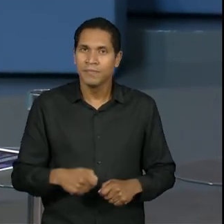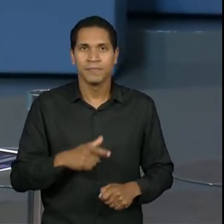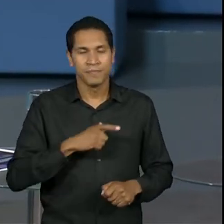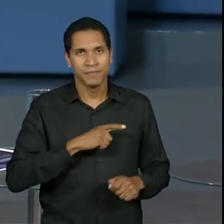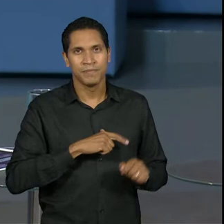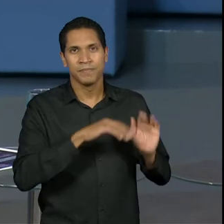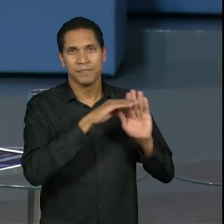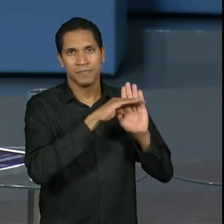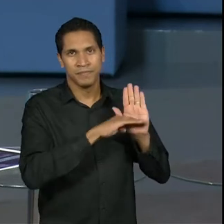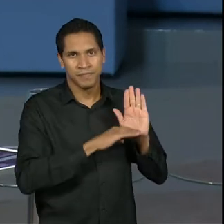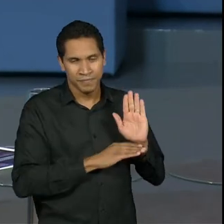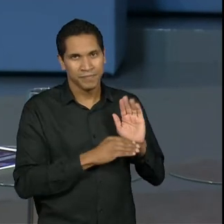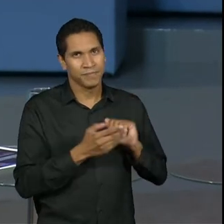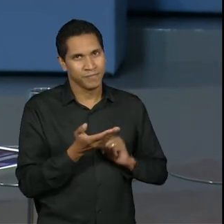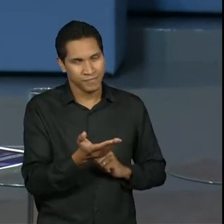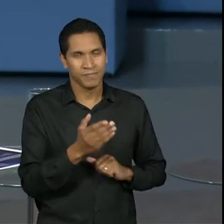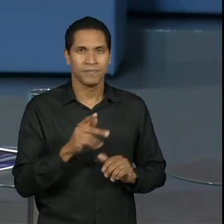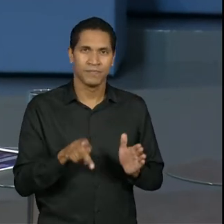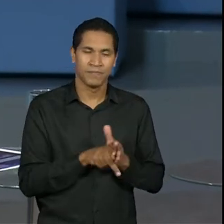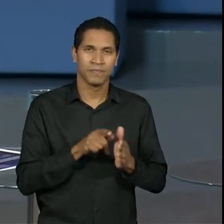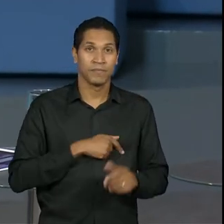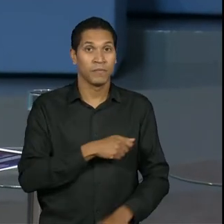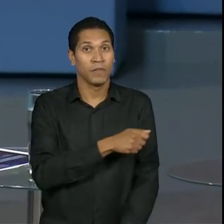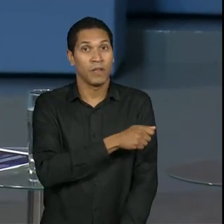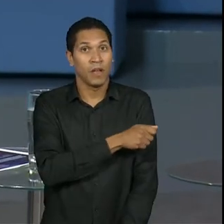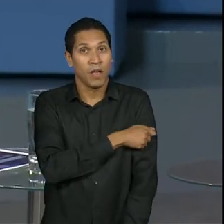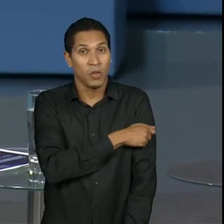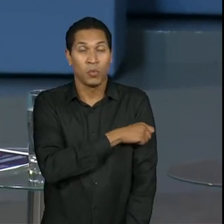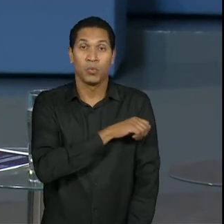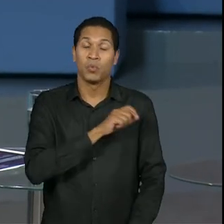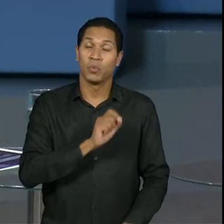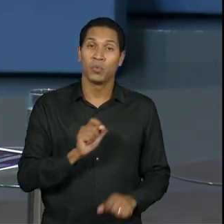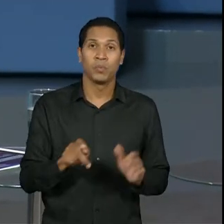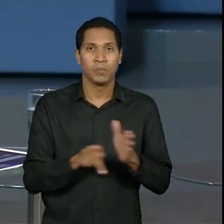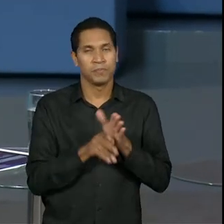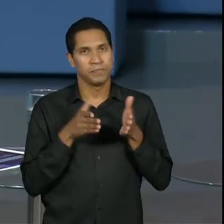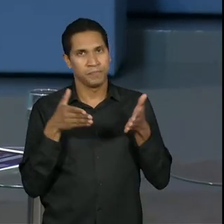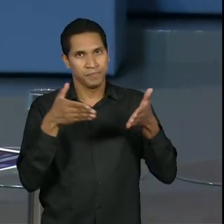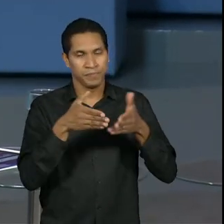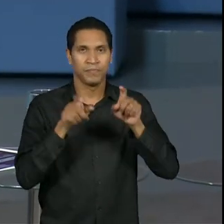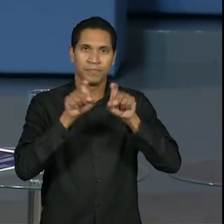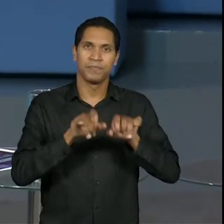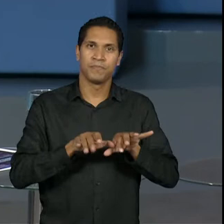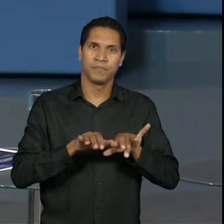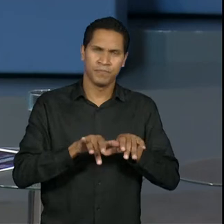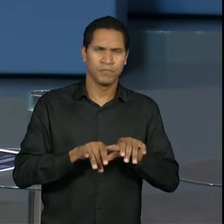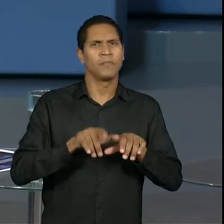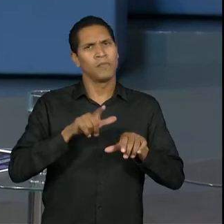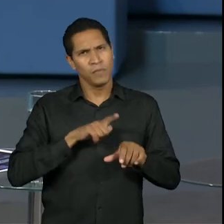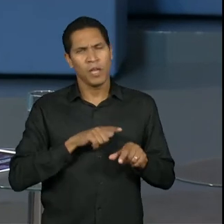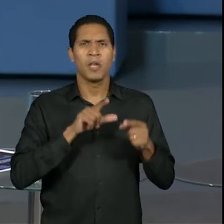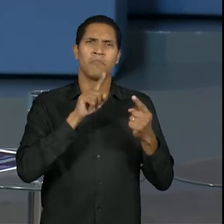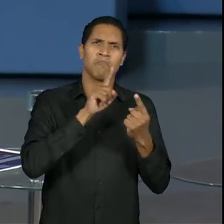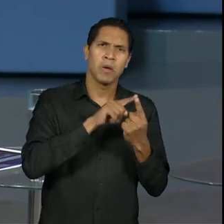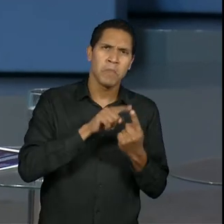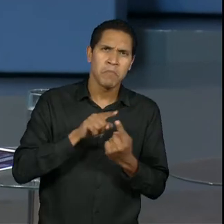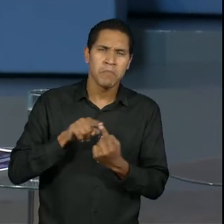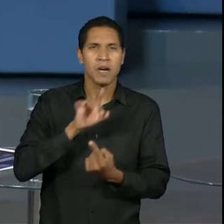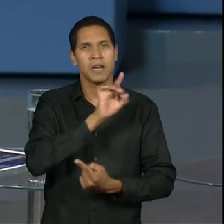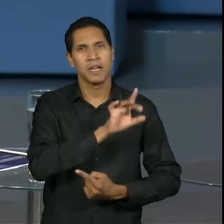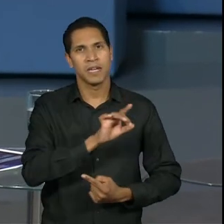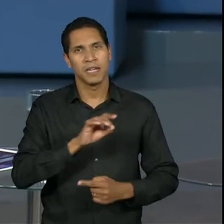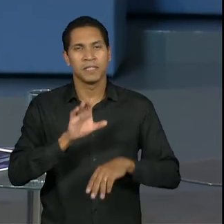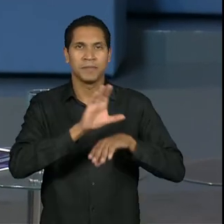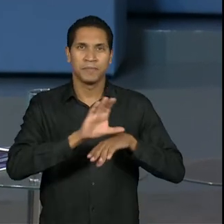currículo dos alunos do eixo de computação. Tem todas as especificidades, que a gente vai falar de curso por curso, atividade por atividade.